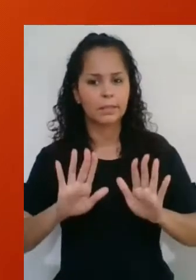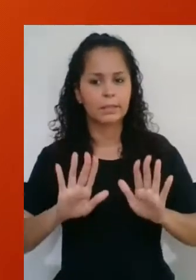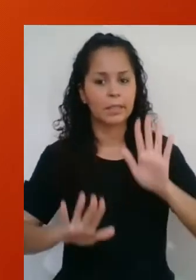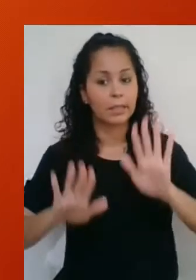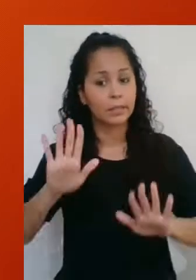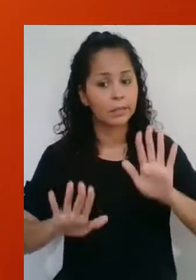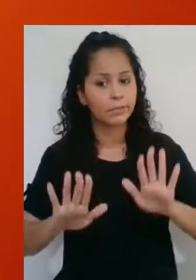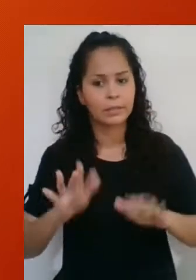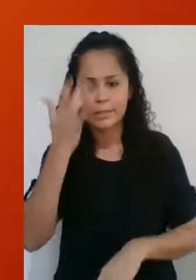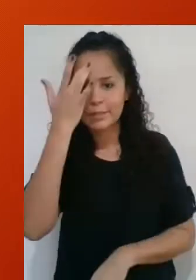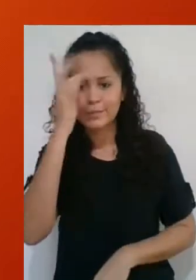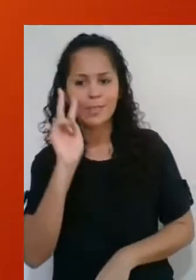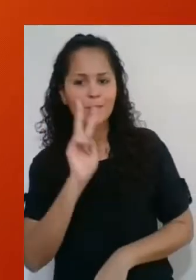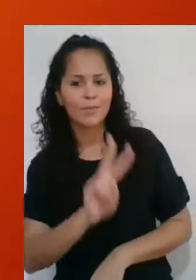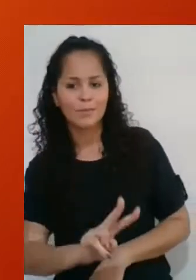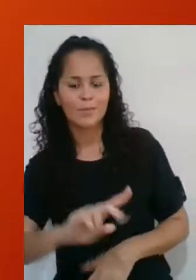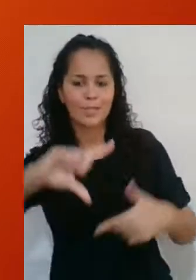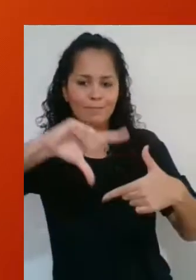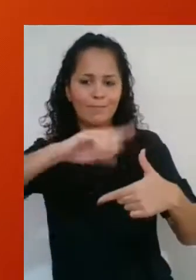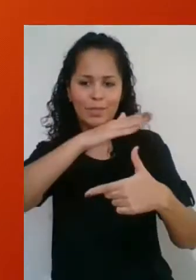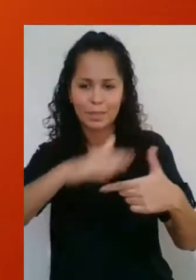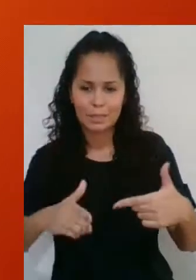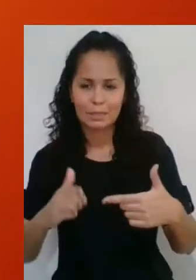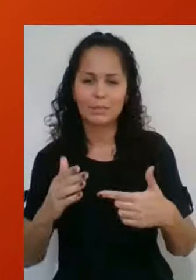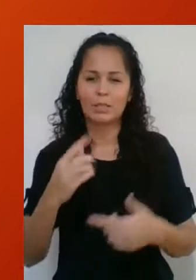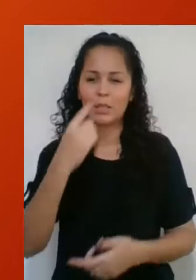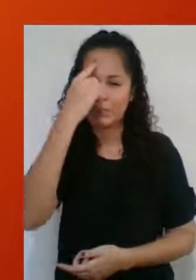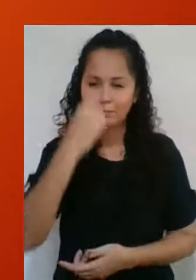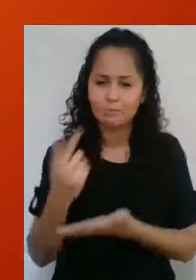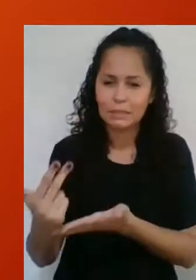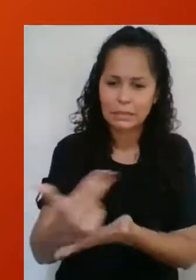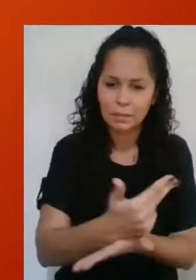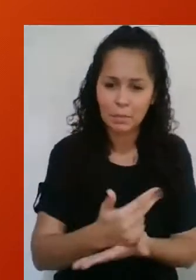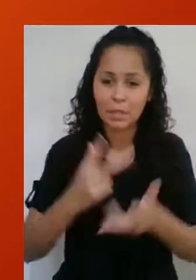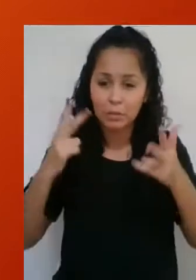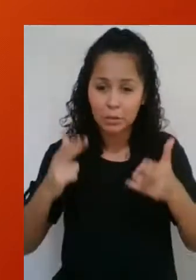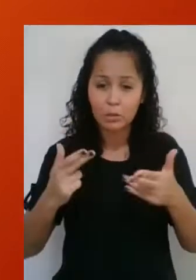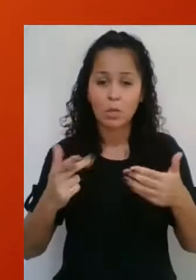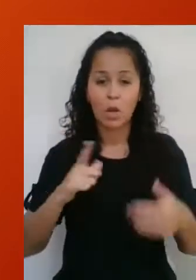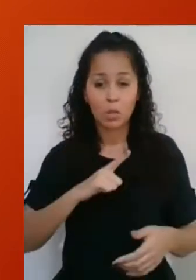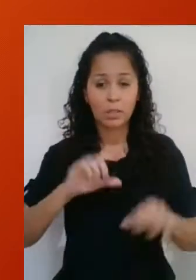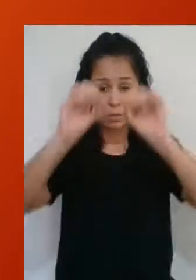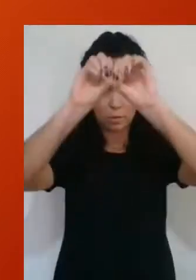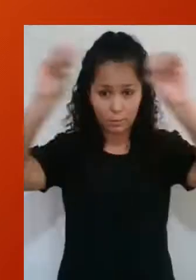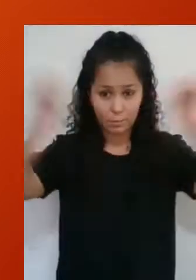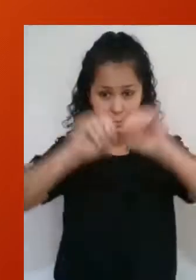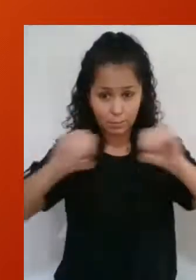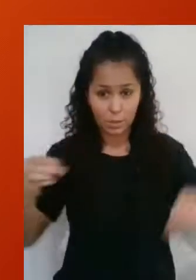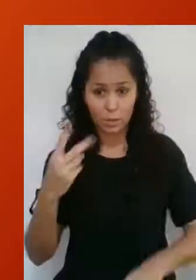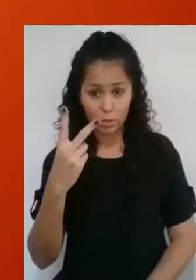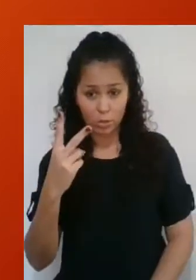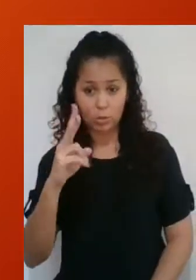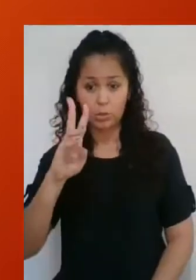Mas é verdade, nem sempre é tão simples se enxergar triângulos retângulos em figuras, como neste braço articulado